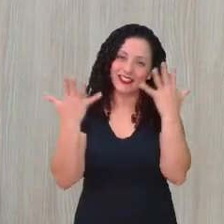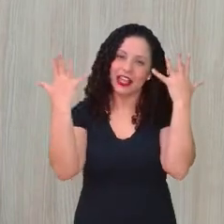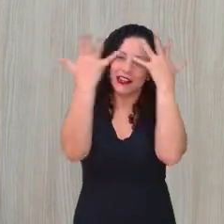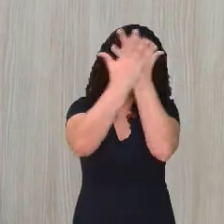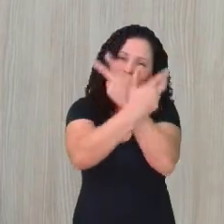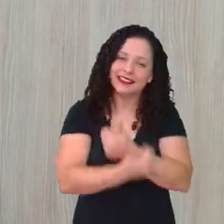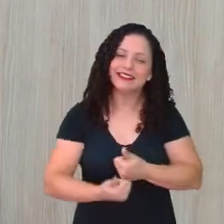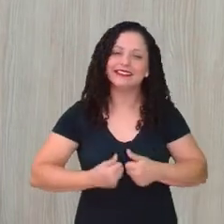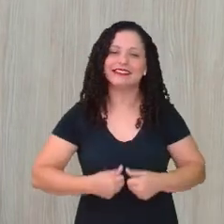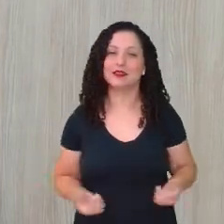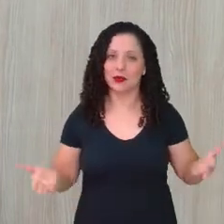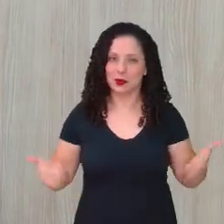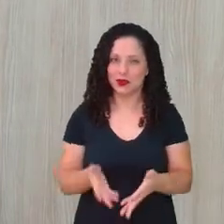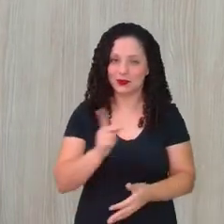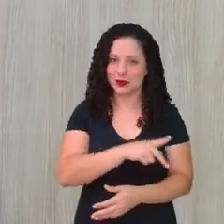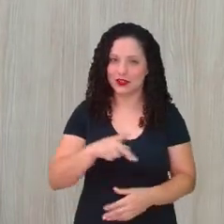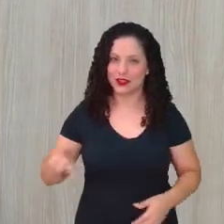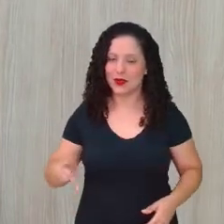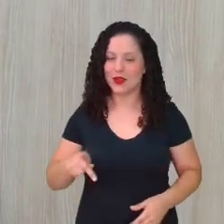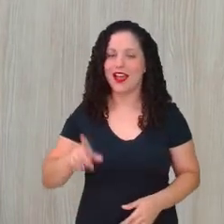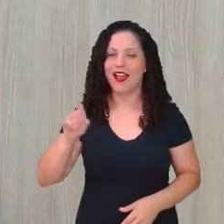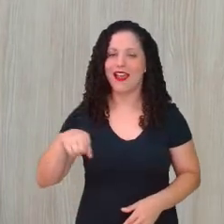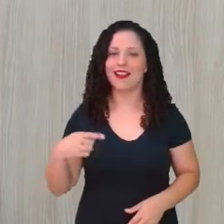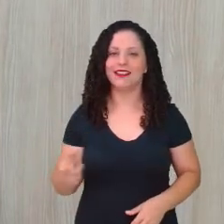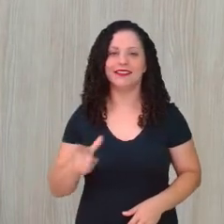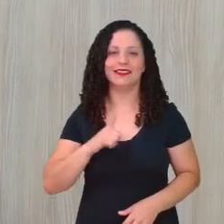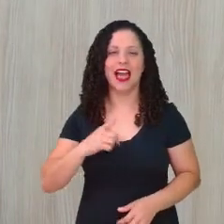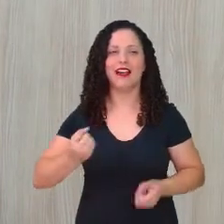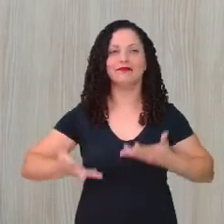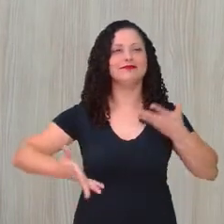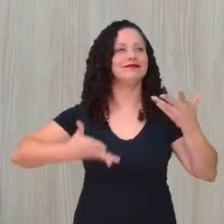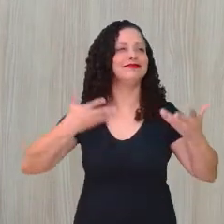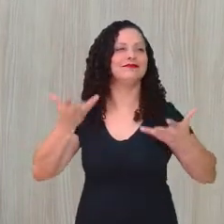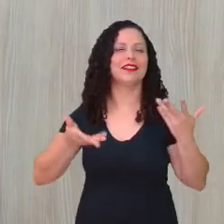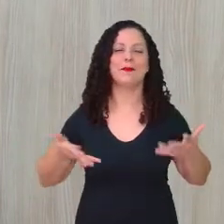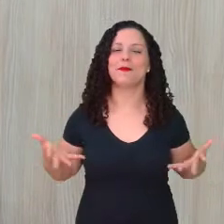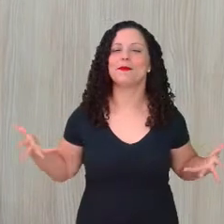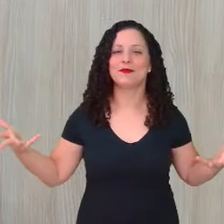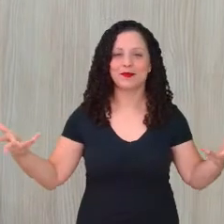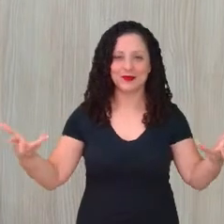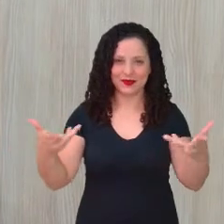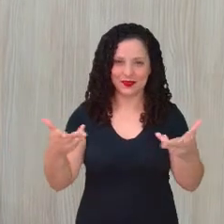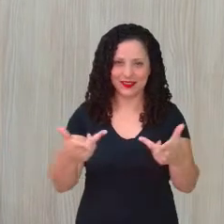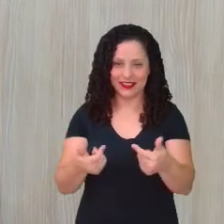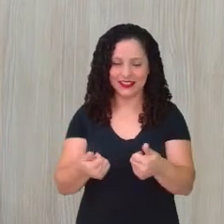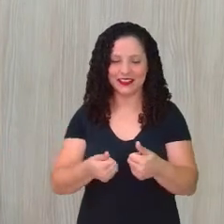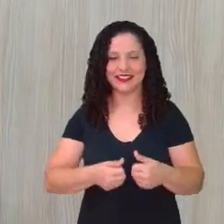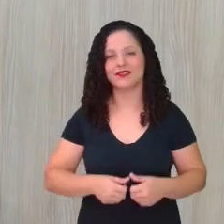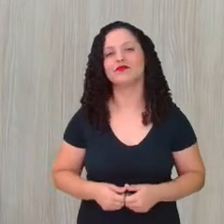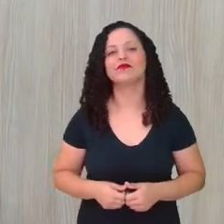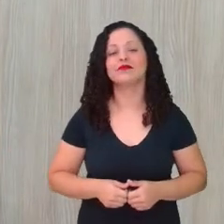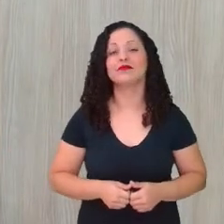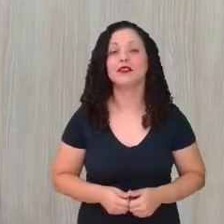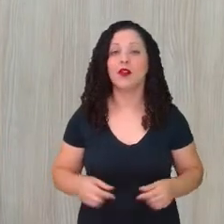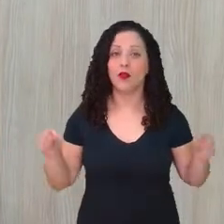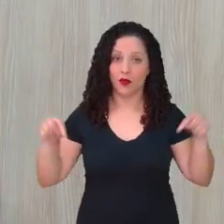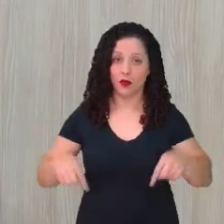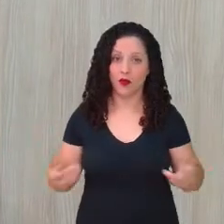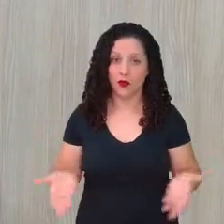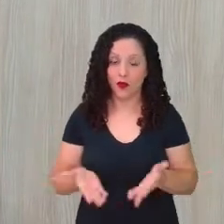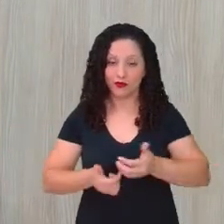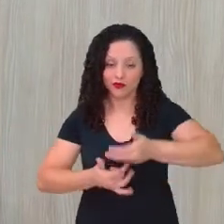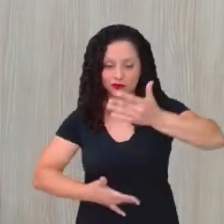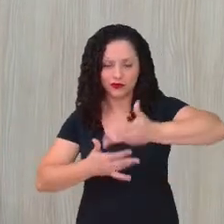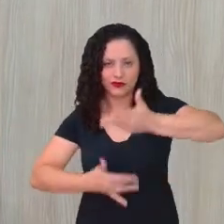professora Adriana hoje está, né, particularmente elogiosa, porque essa mulher é incrível. Como vocês sabem, estou aqui no chat